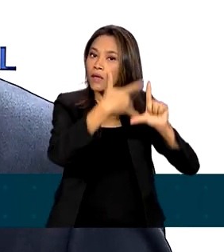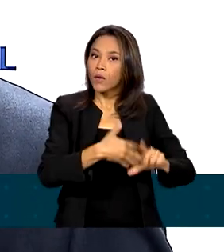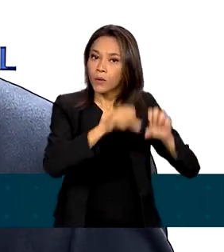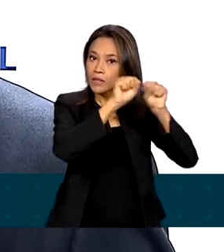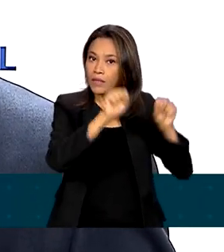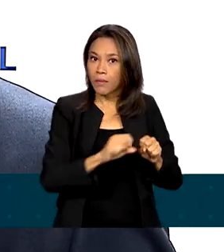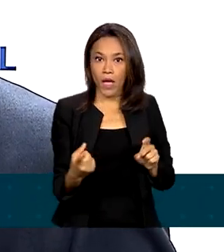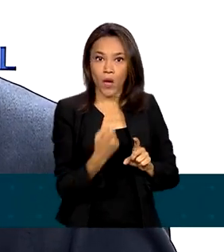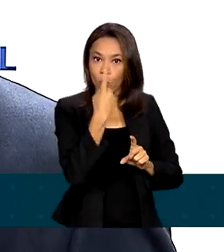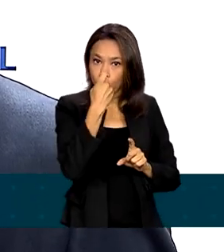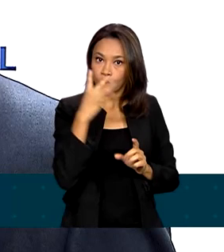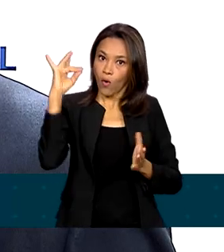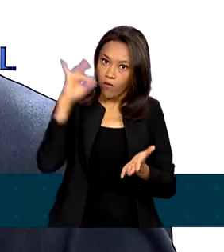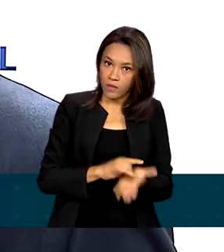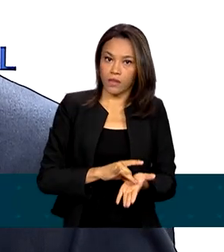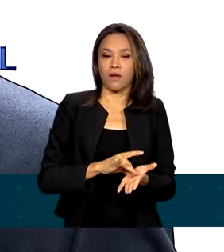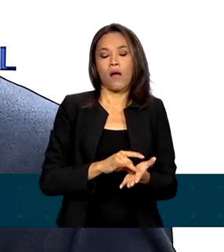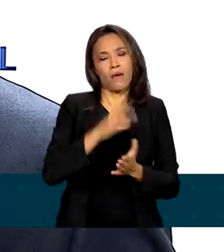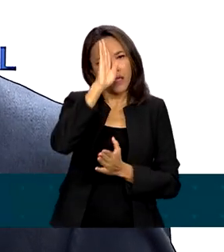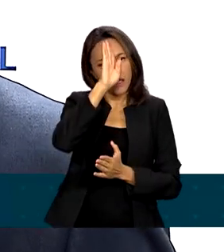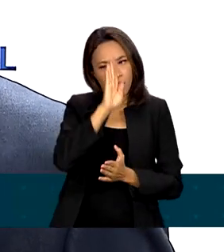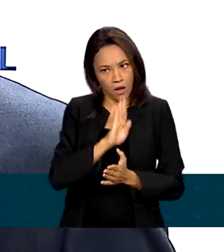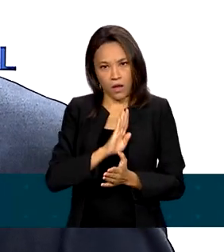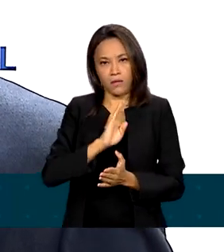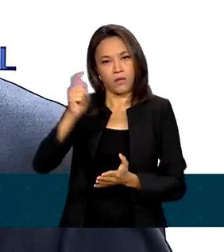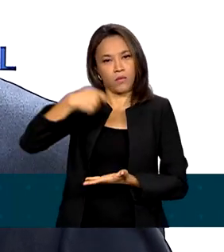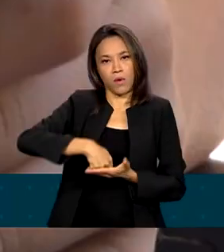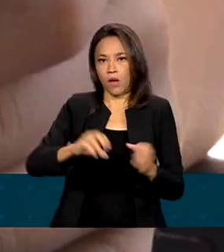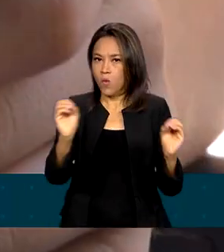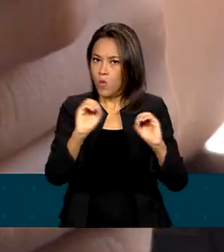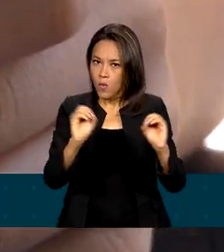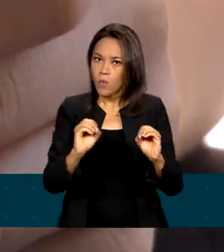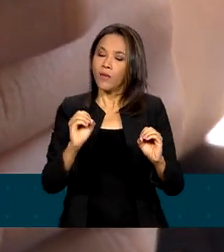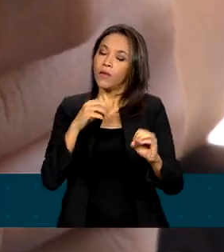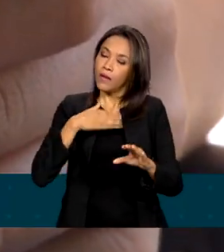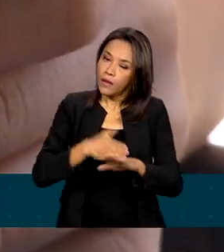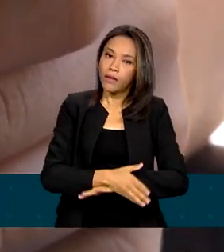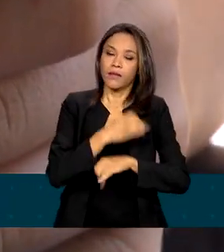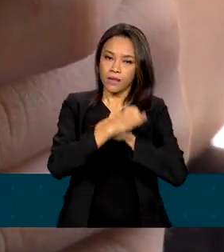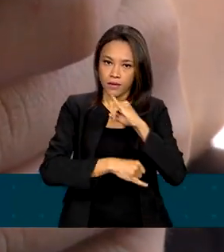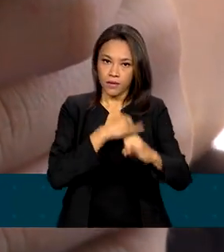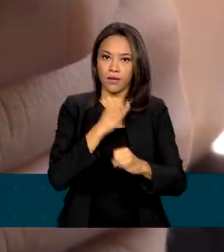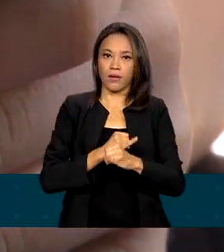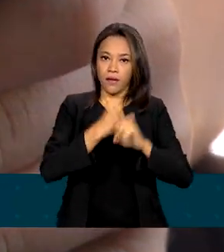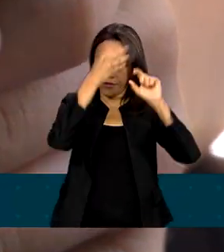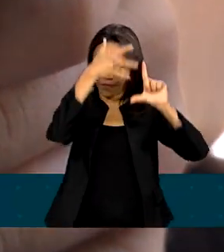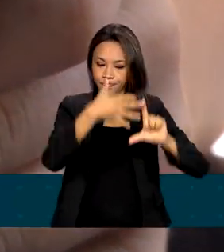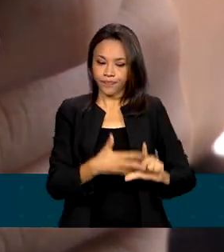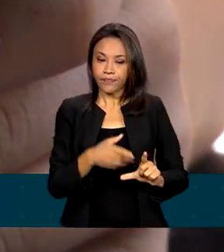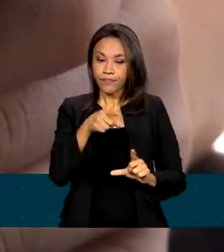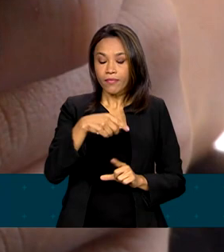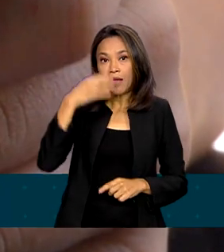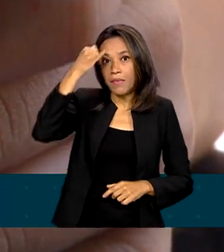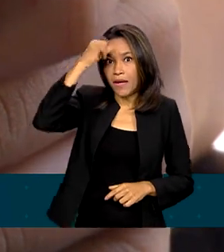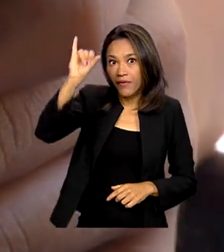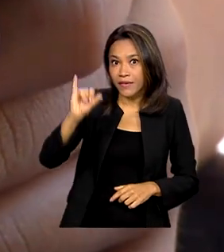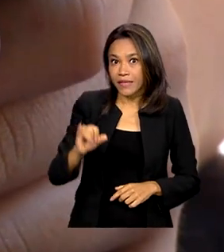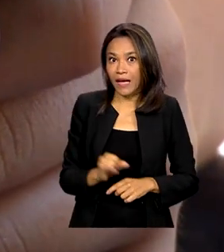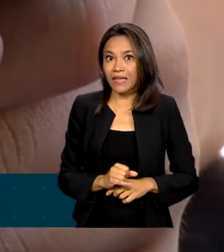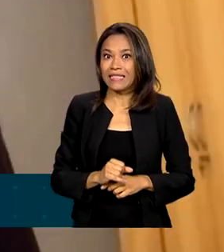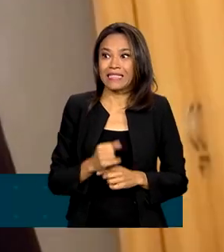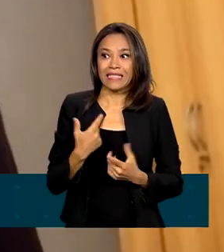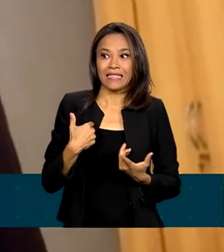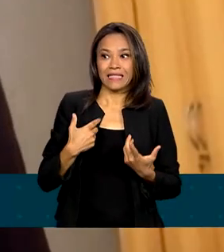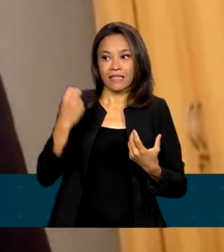canal, é o canal oficial, o serviço é gratuito e é pela internet. Para evitar cair no golpe de valores a receber,